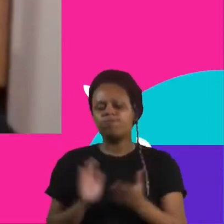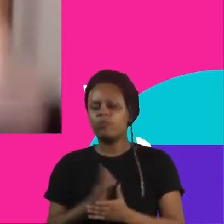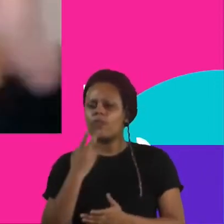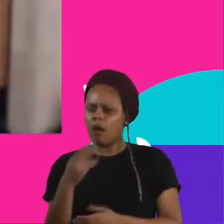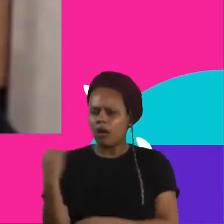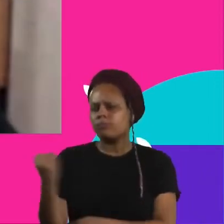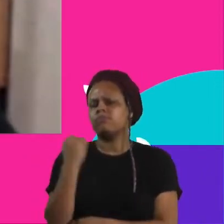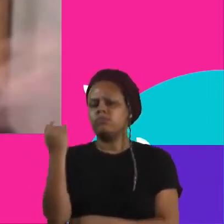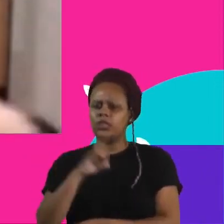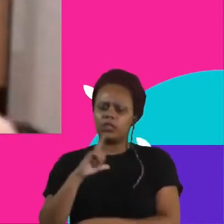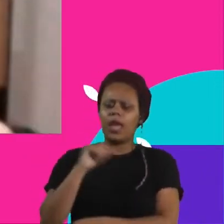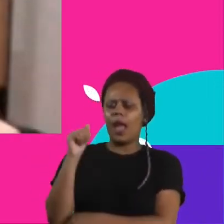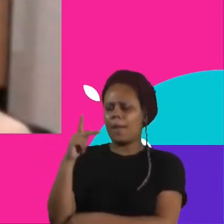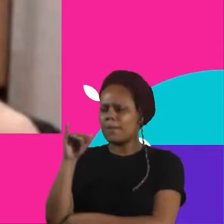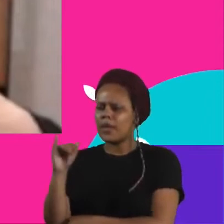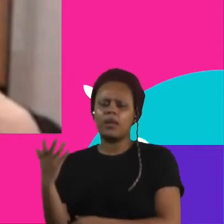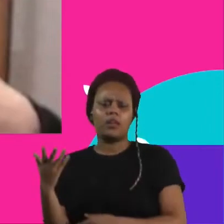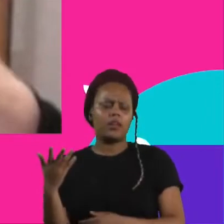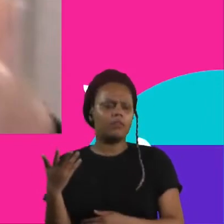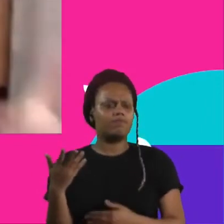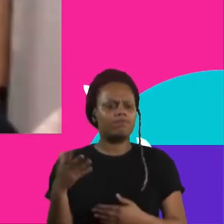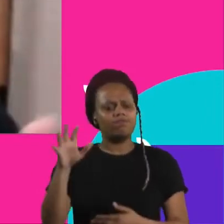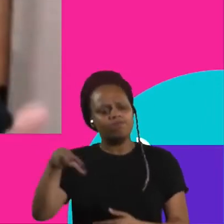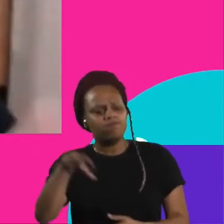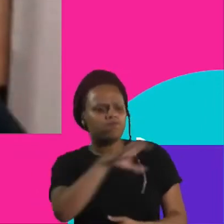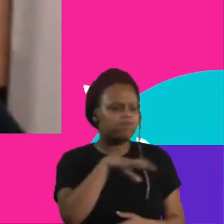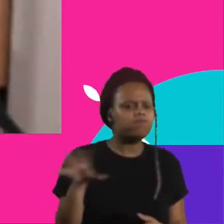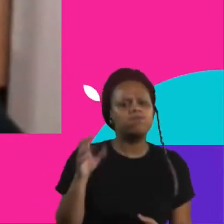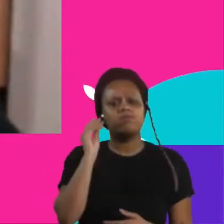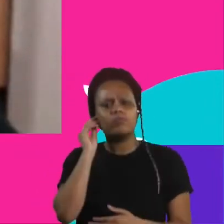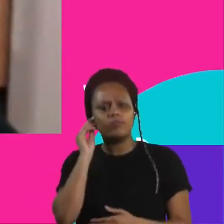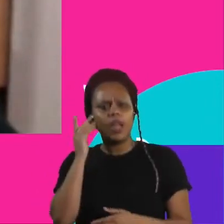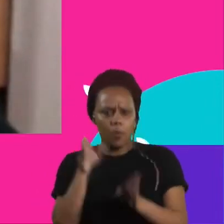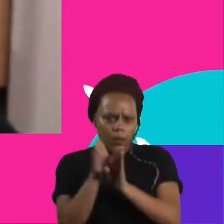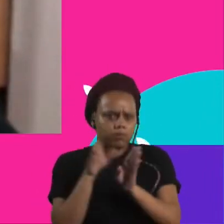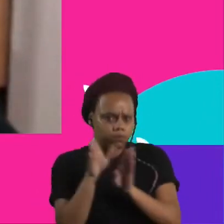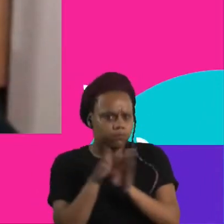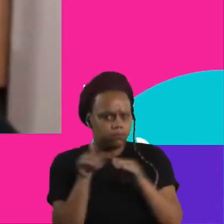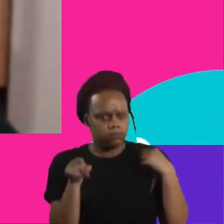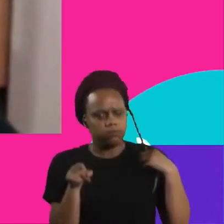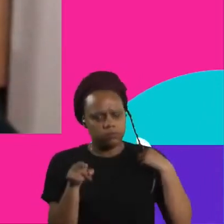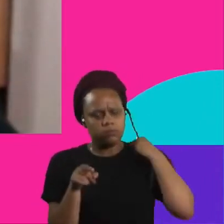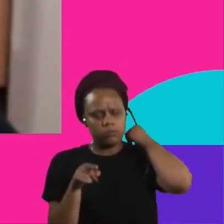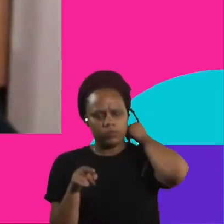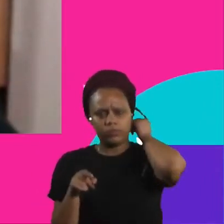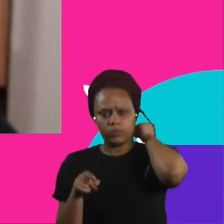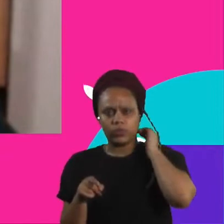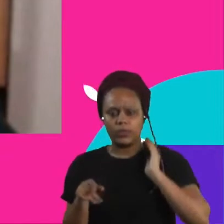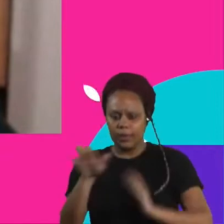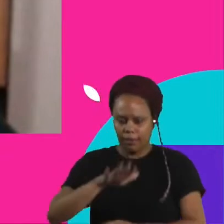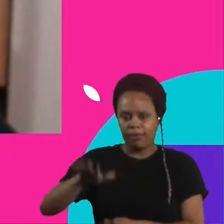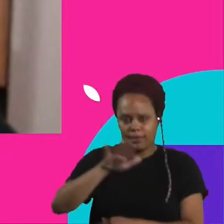API. E API pra cá, API pra lá. E aí uma conselheira, na época do conselho do idoso,